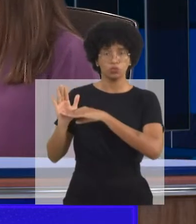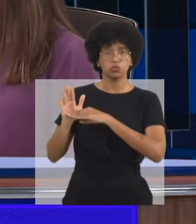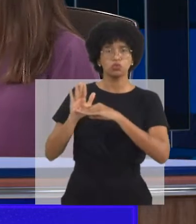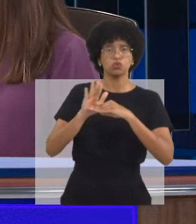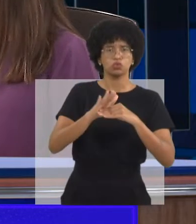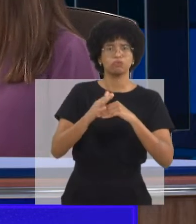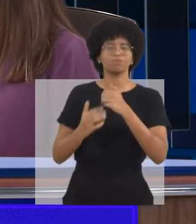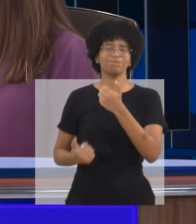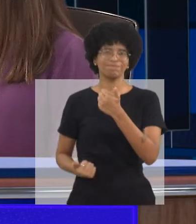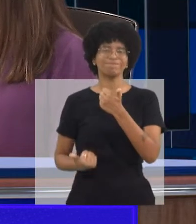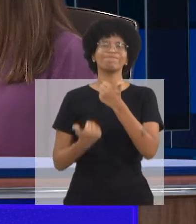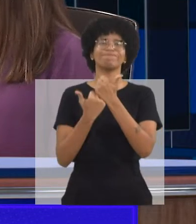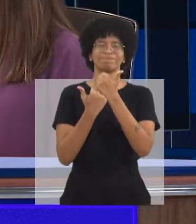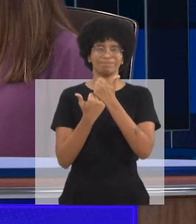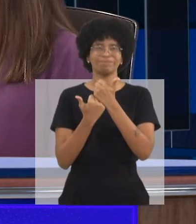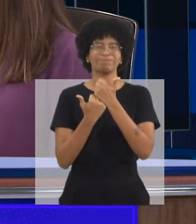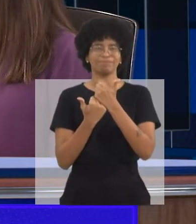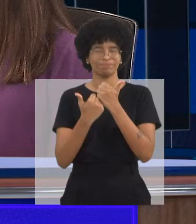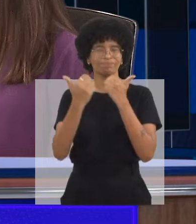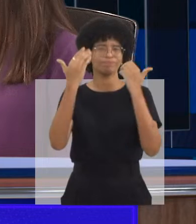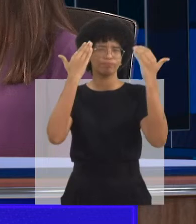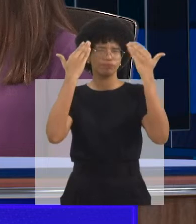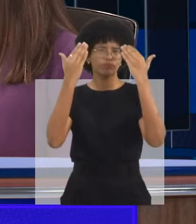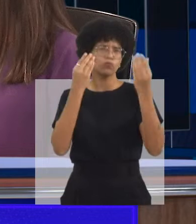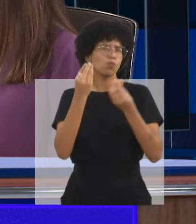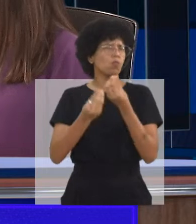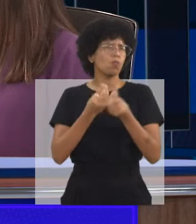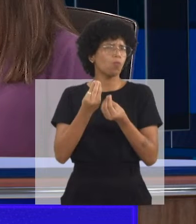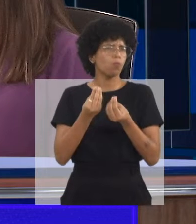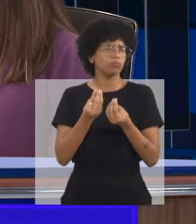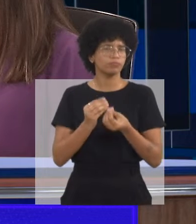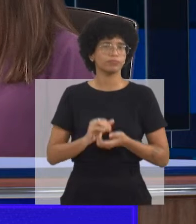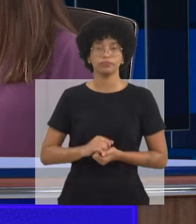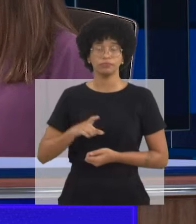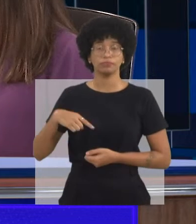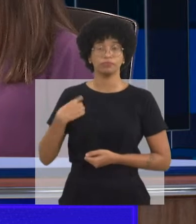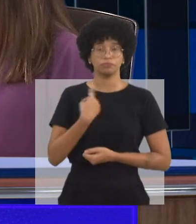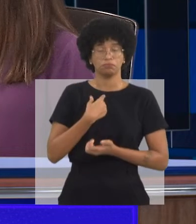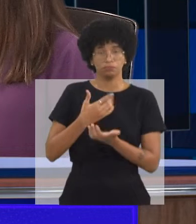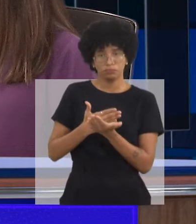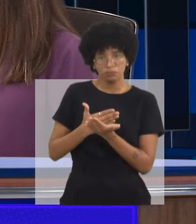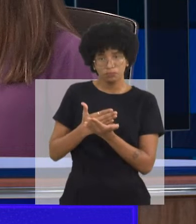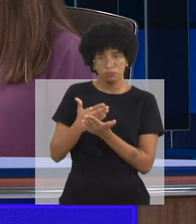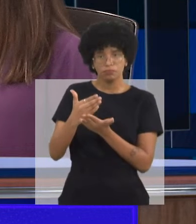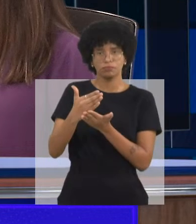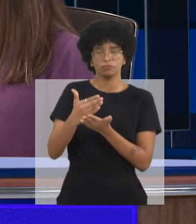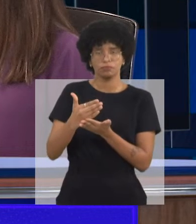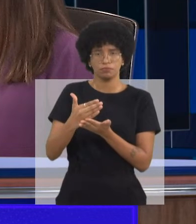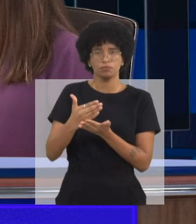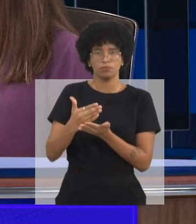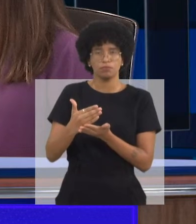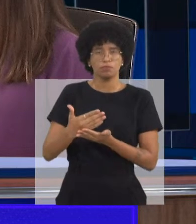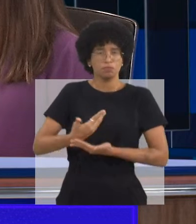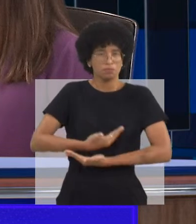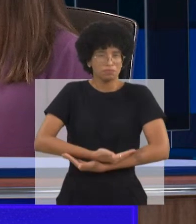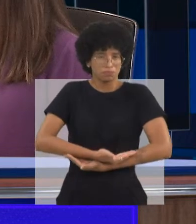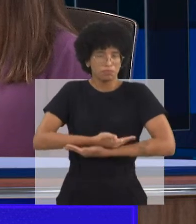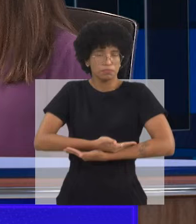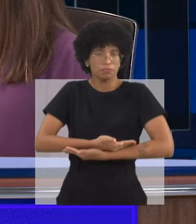terapeuta ocupacional, ele trabalha com a criança, e muitas vezes, Samara, a família